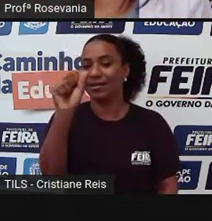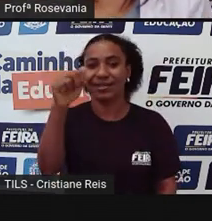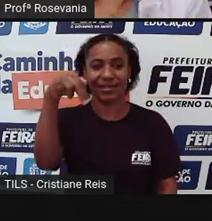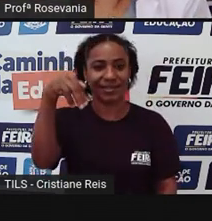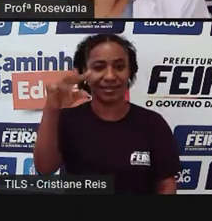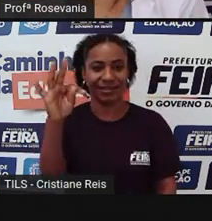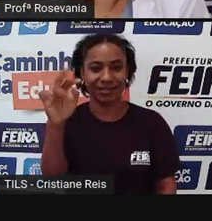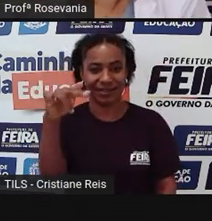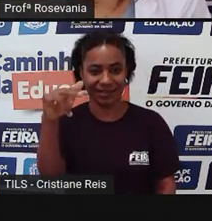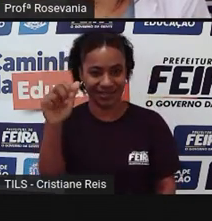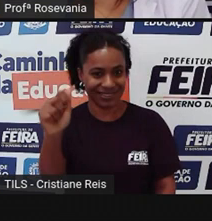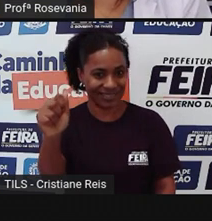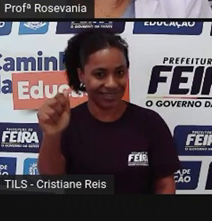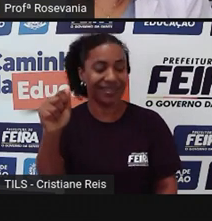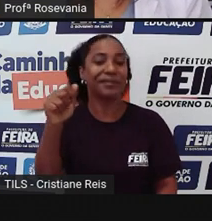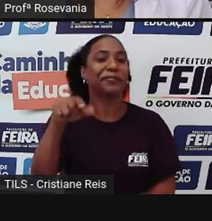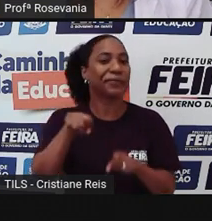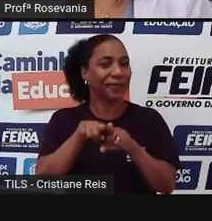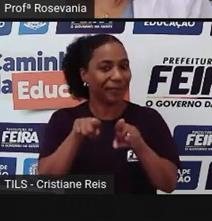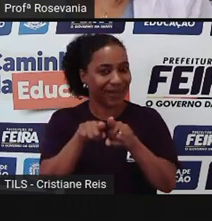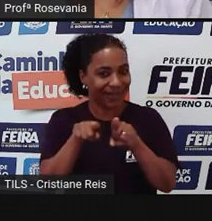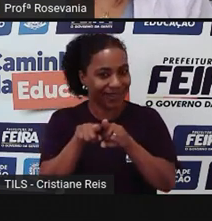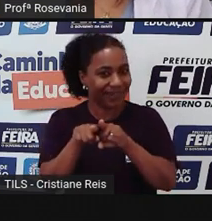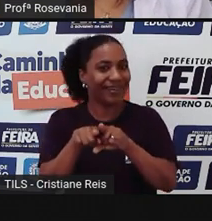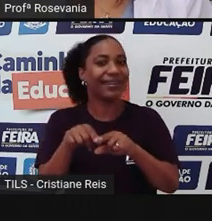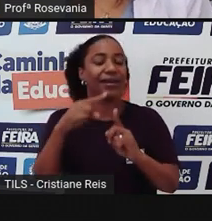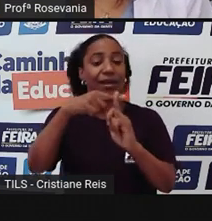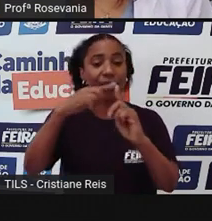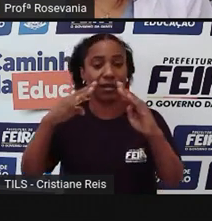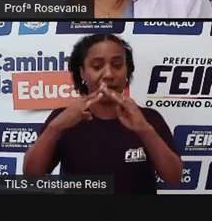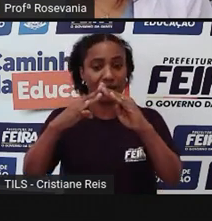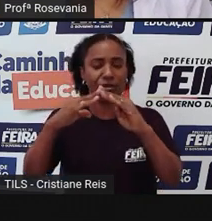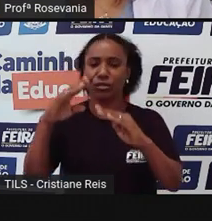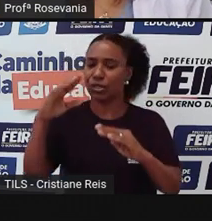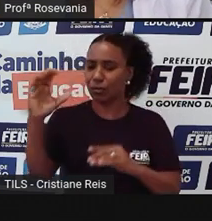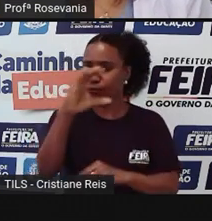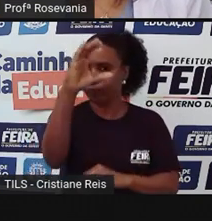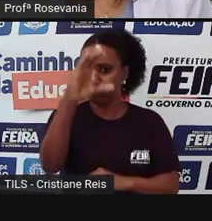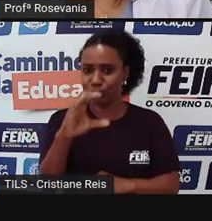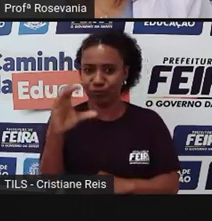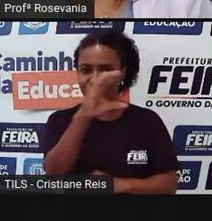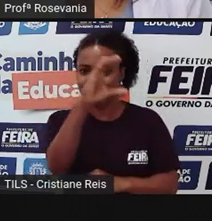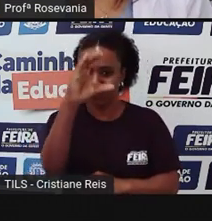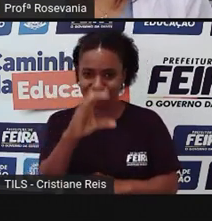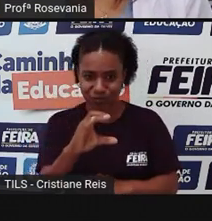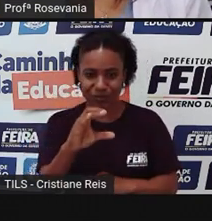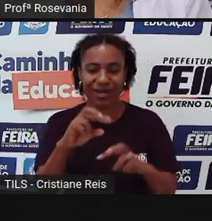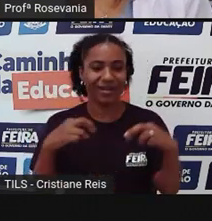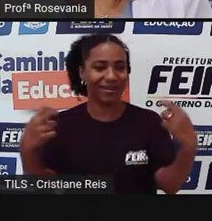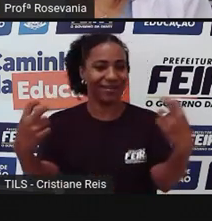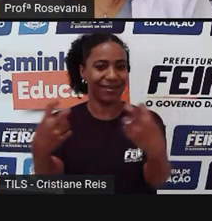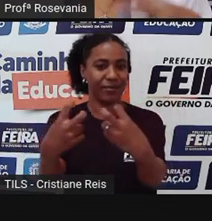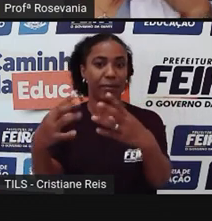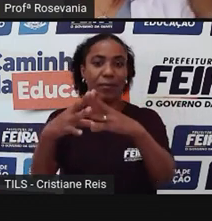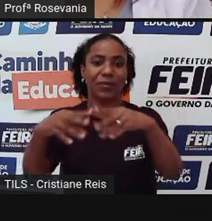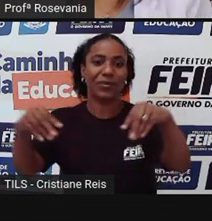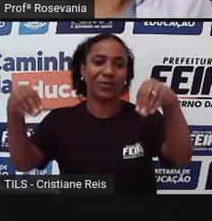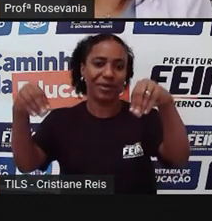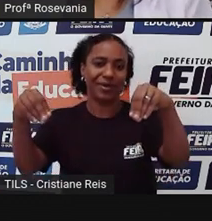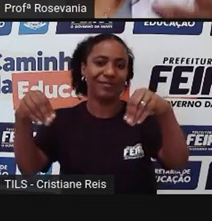a gente apelida, né, de Igreja da Matriz. Então, esse período aqui é o que a gente caracteriza como